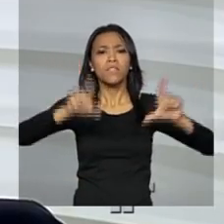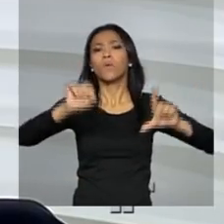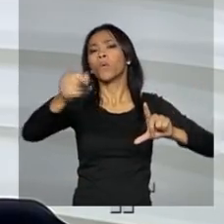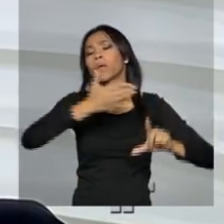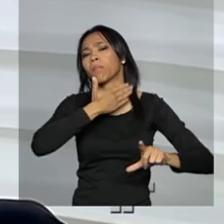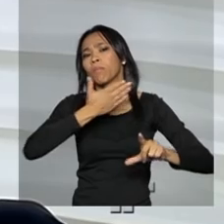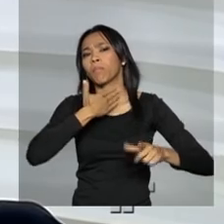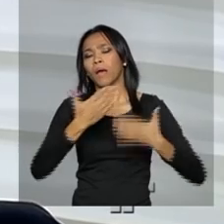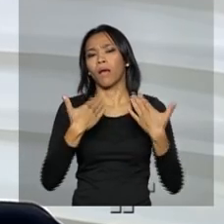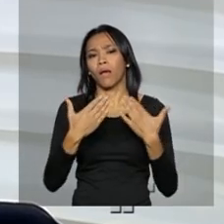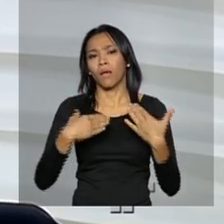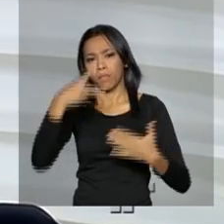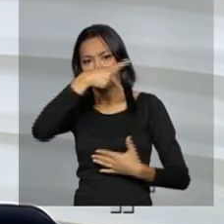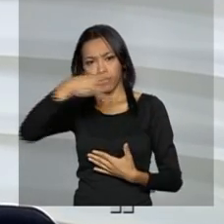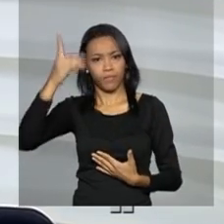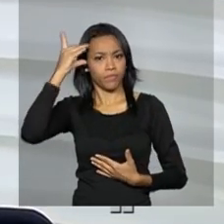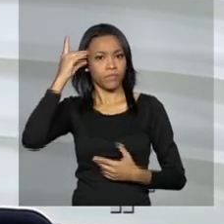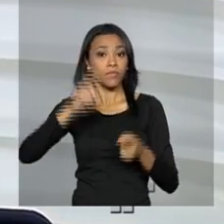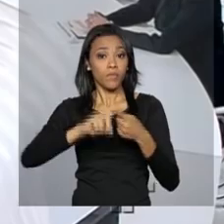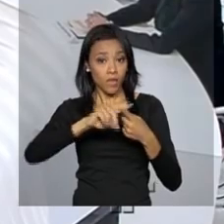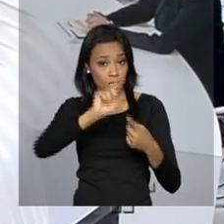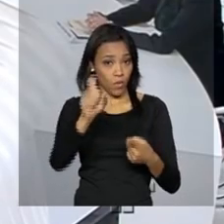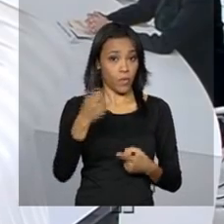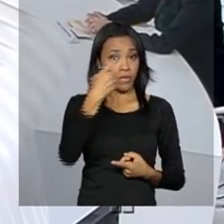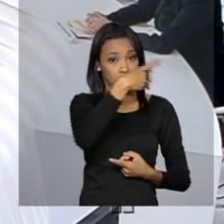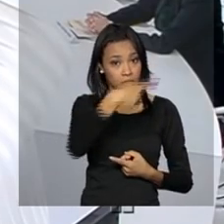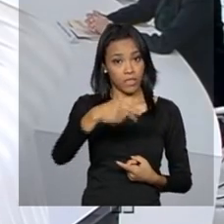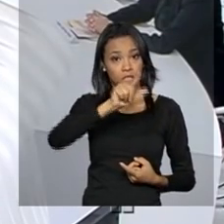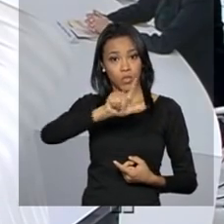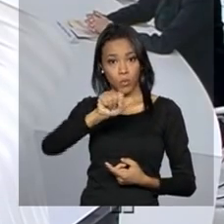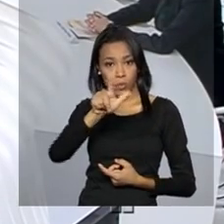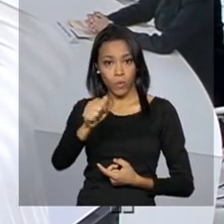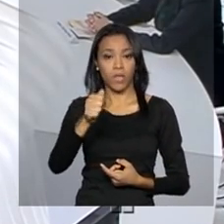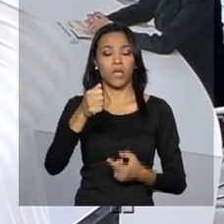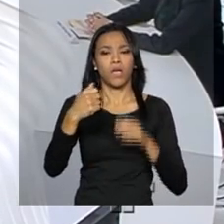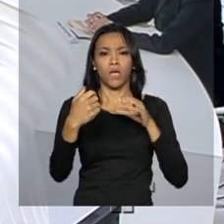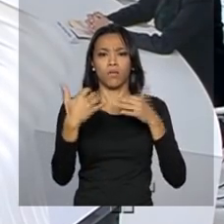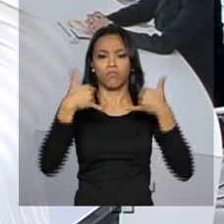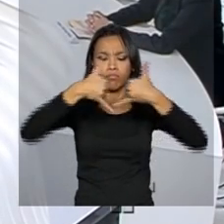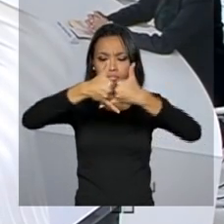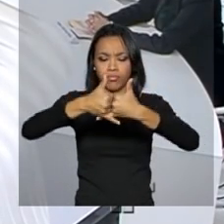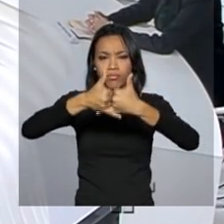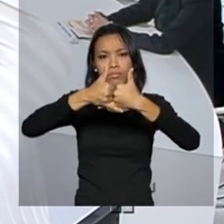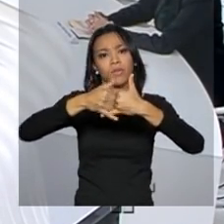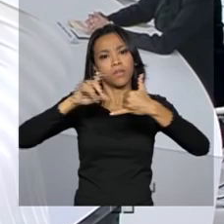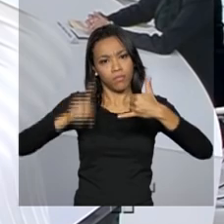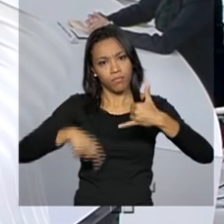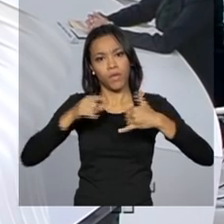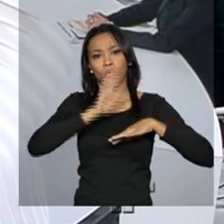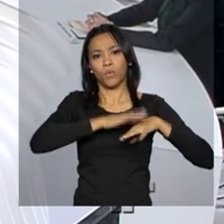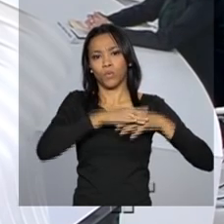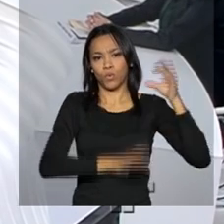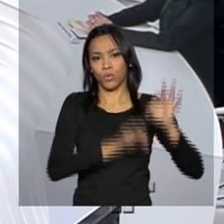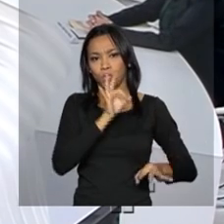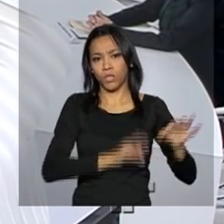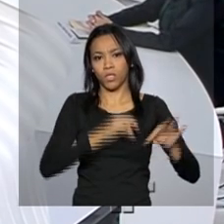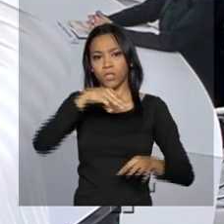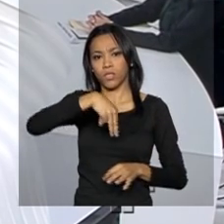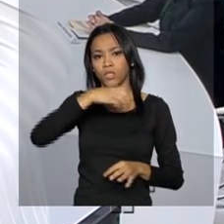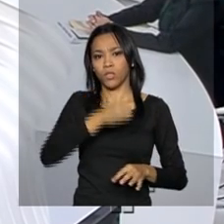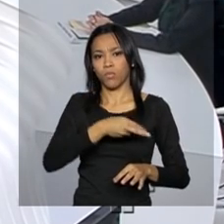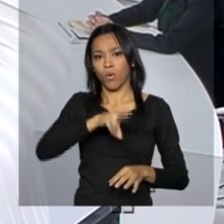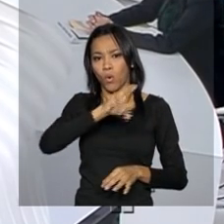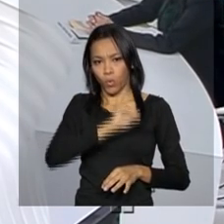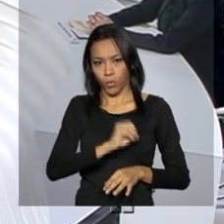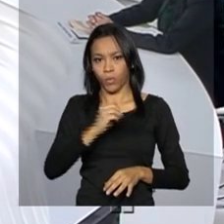presidenta da República com o ex-presidente Luiz Inácio Lula da Silva, pelo juiz Sérgio Moro. Moro é responsável